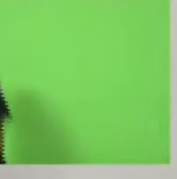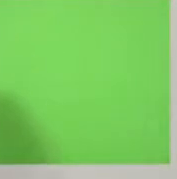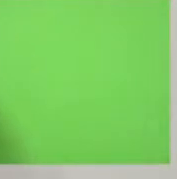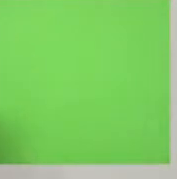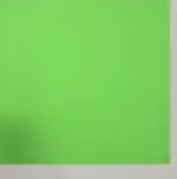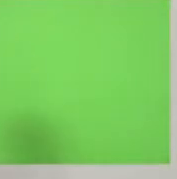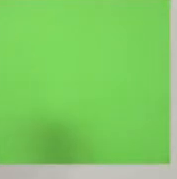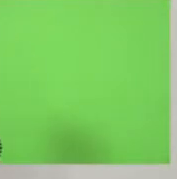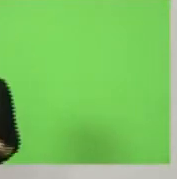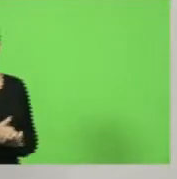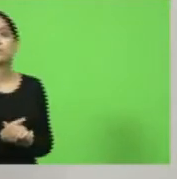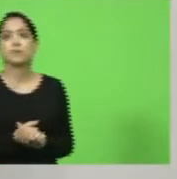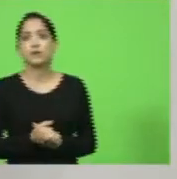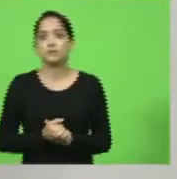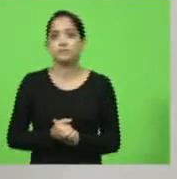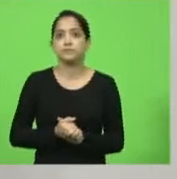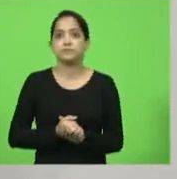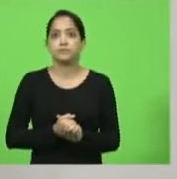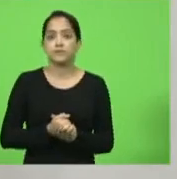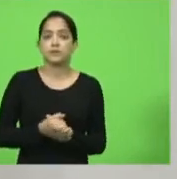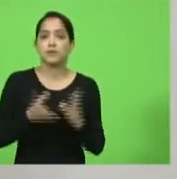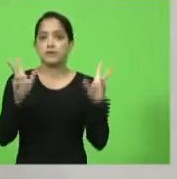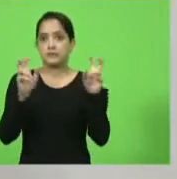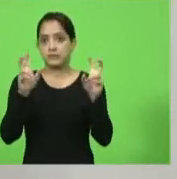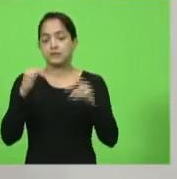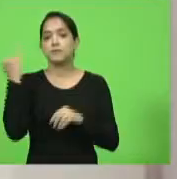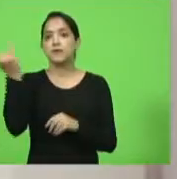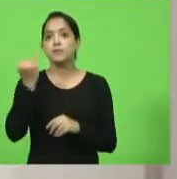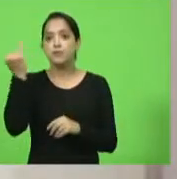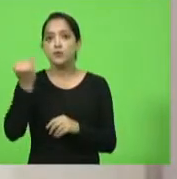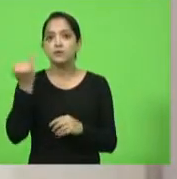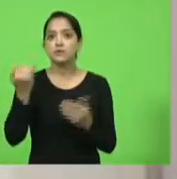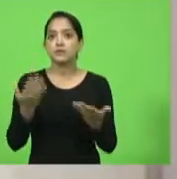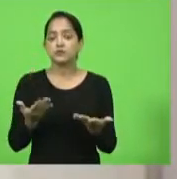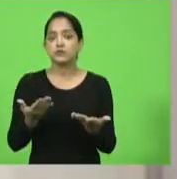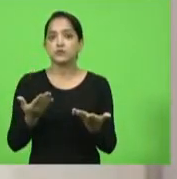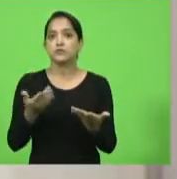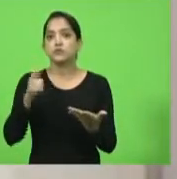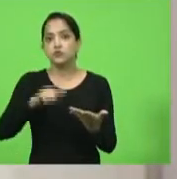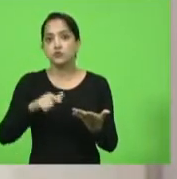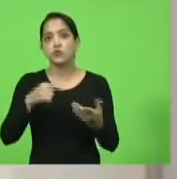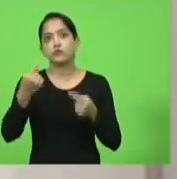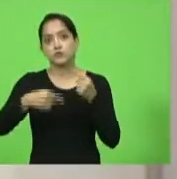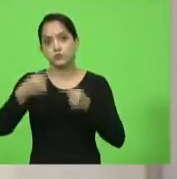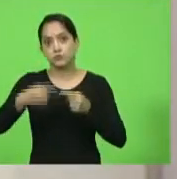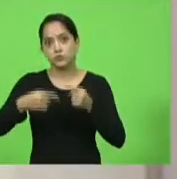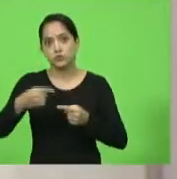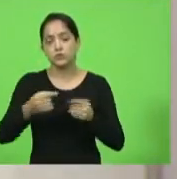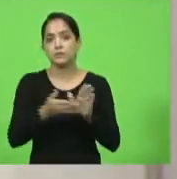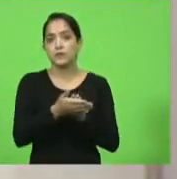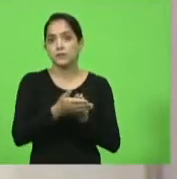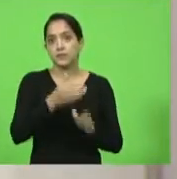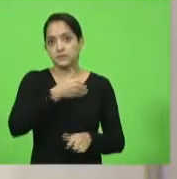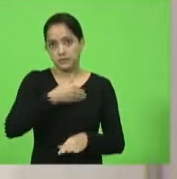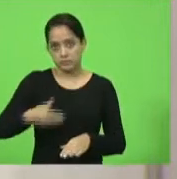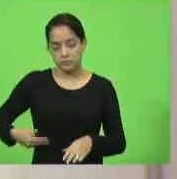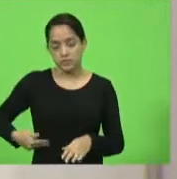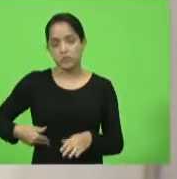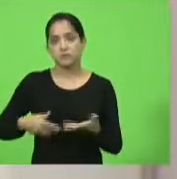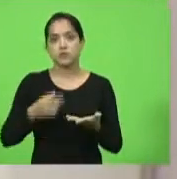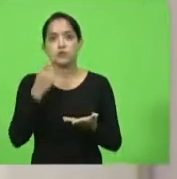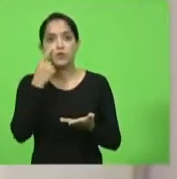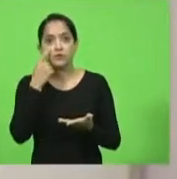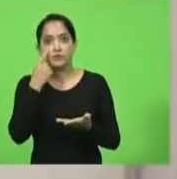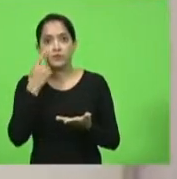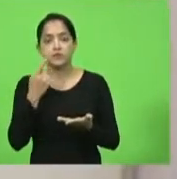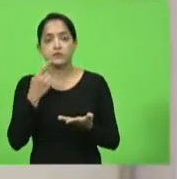pronunciamento, por trazer esse tema tão recorrente novamente ao plenário desta Casa, por parabenizar o governo, eu tenho acompanhado também, estava